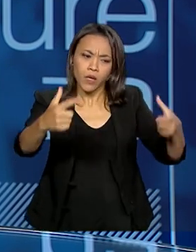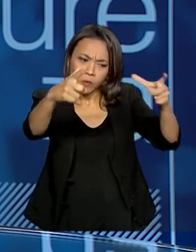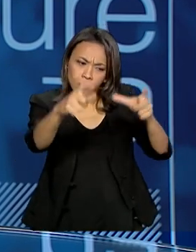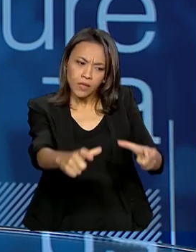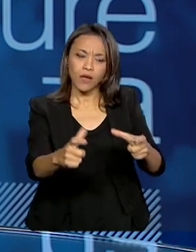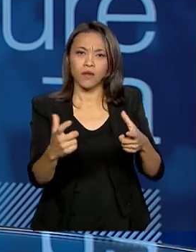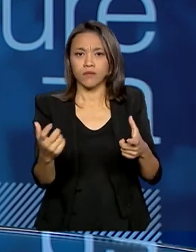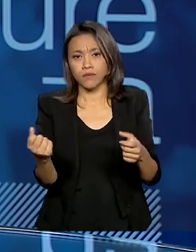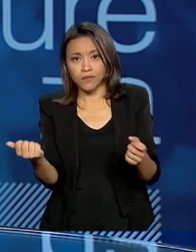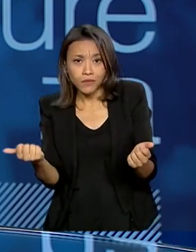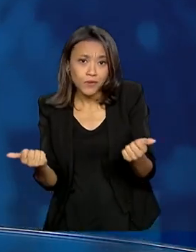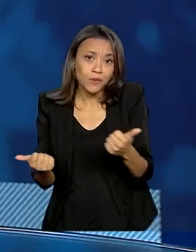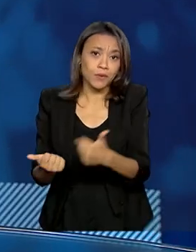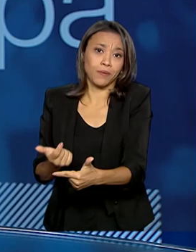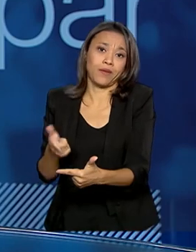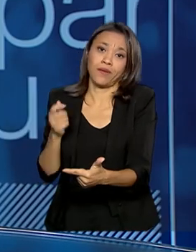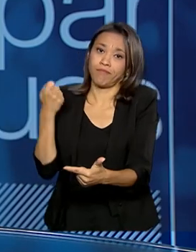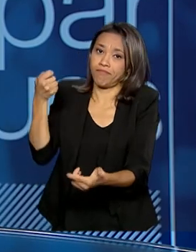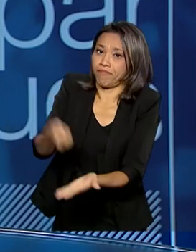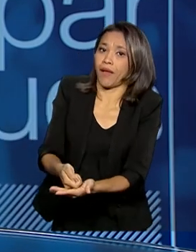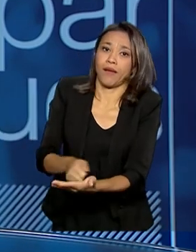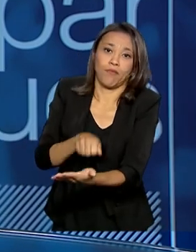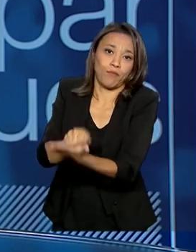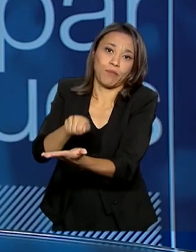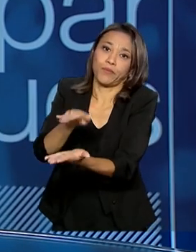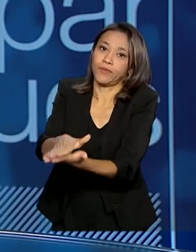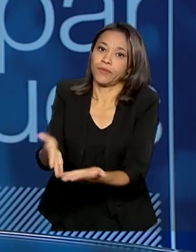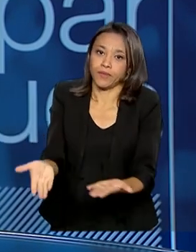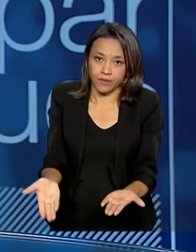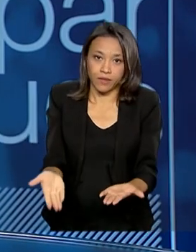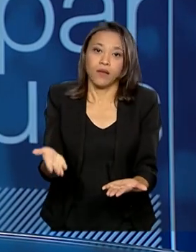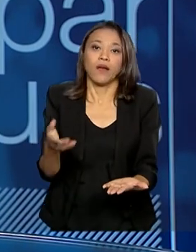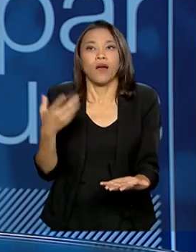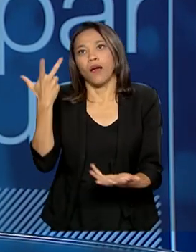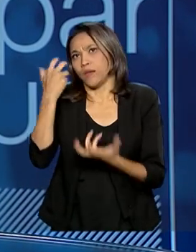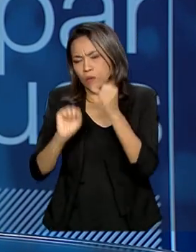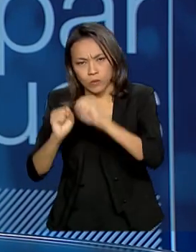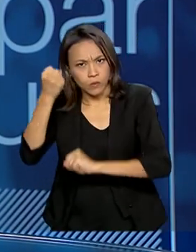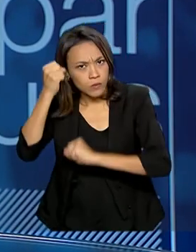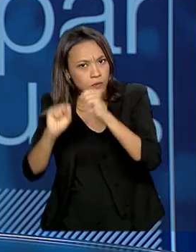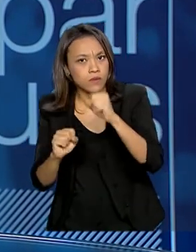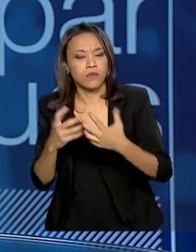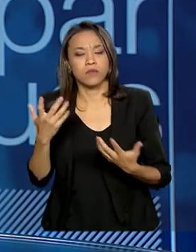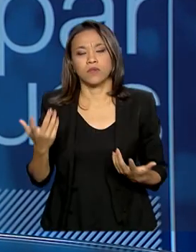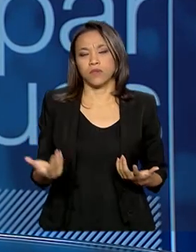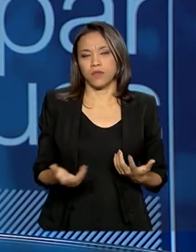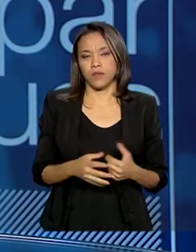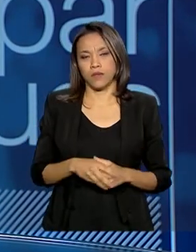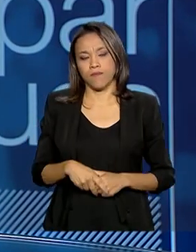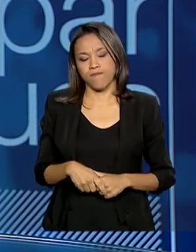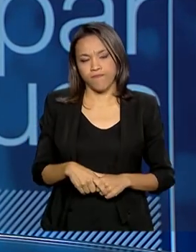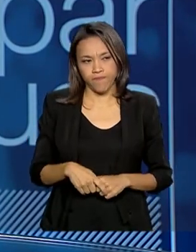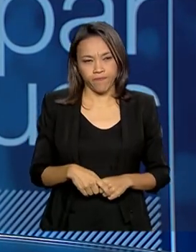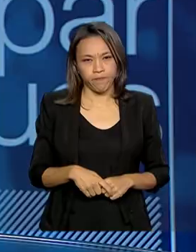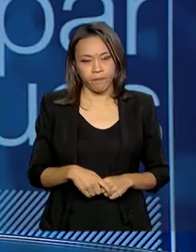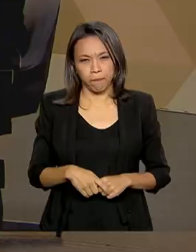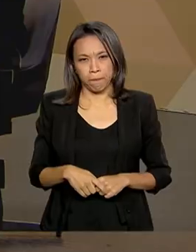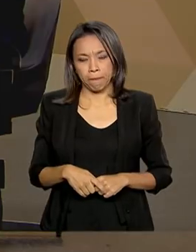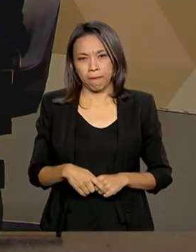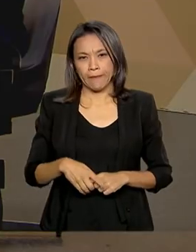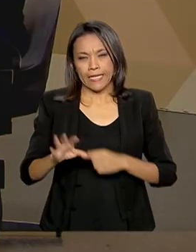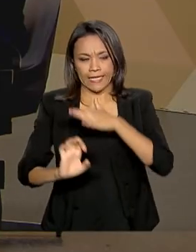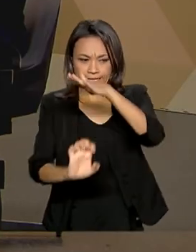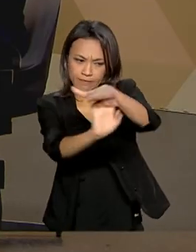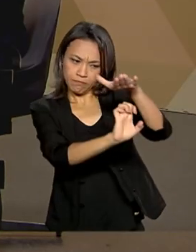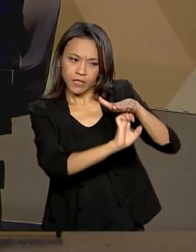pagar uma multa. Então, muitas das pessoas, a indústria, as empresas